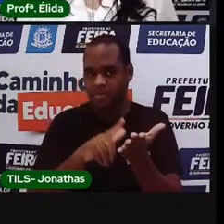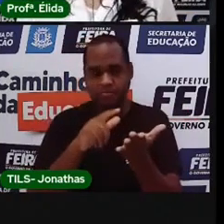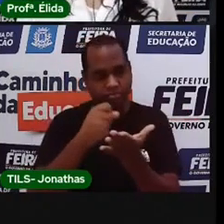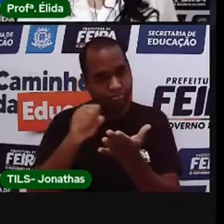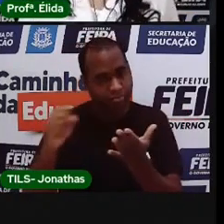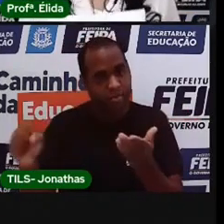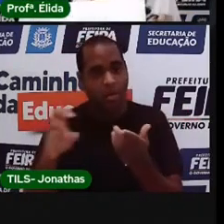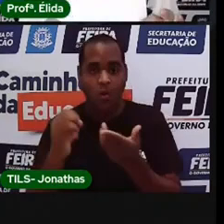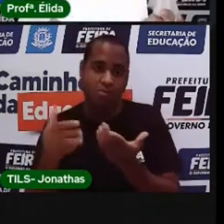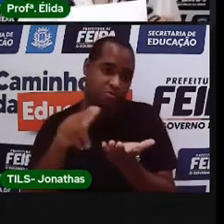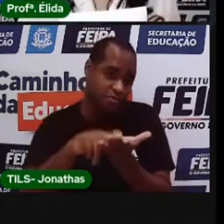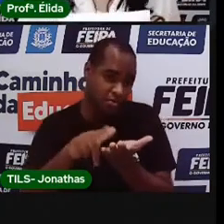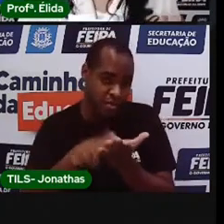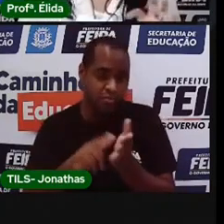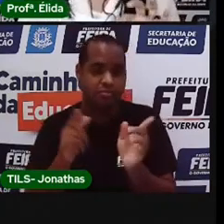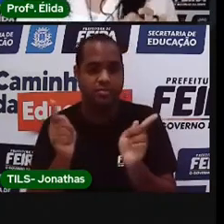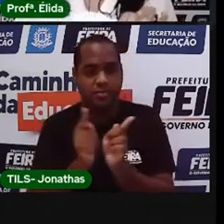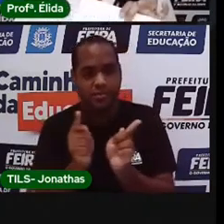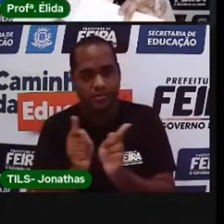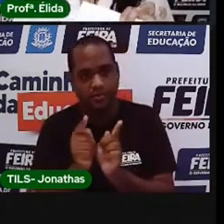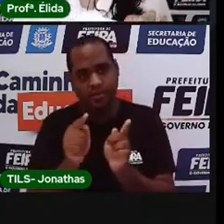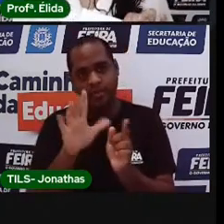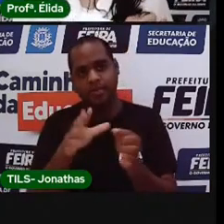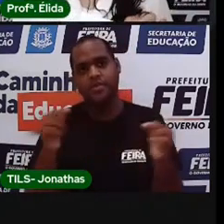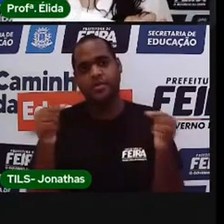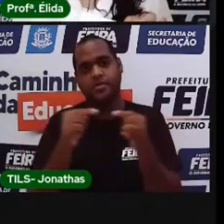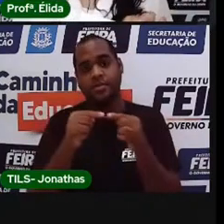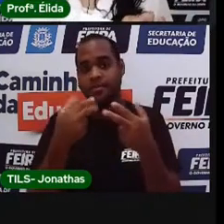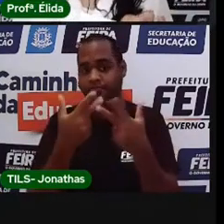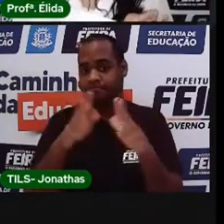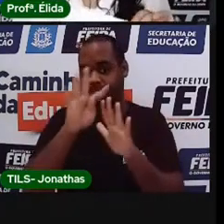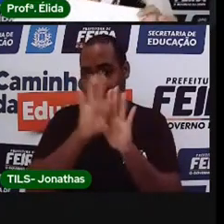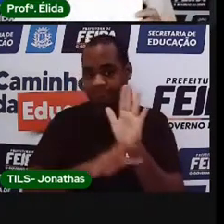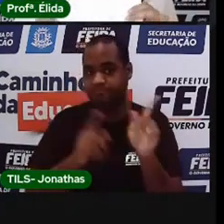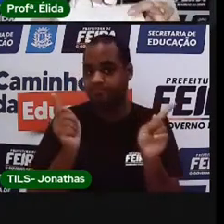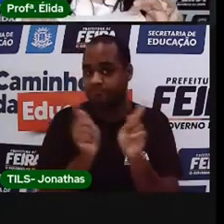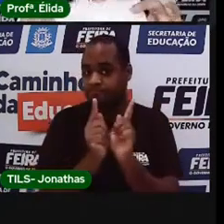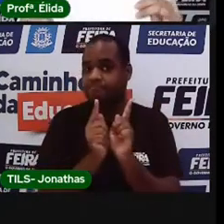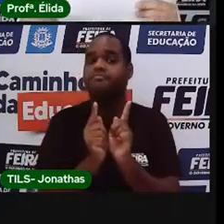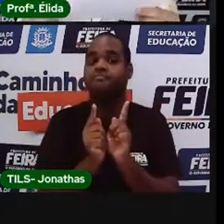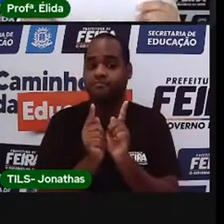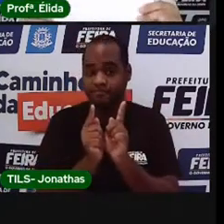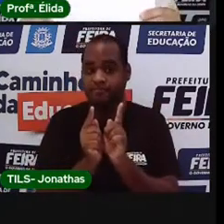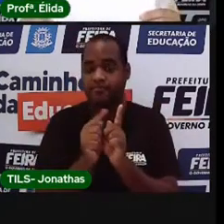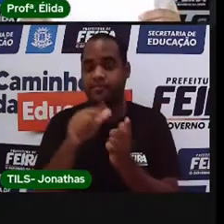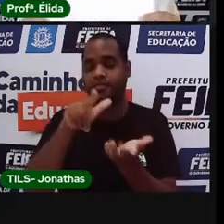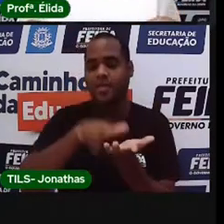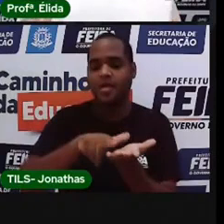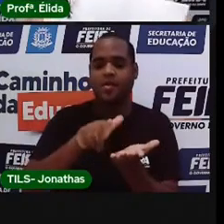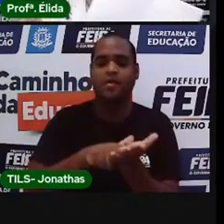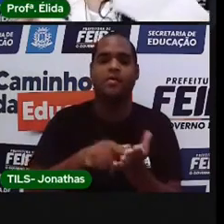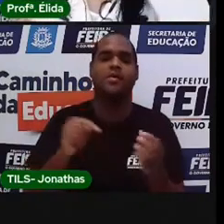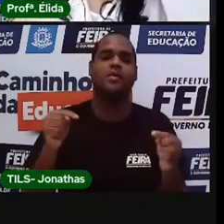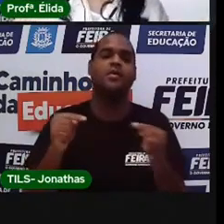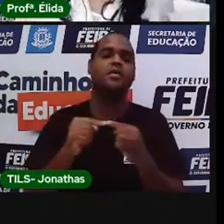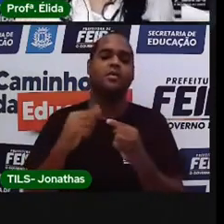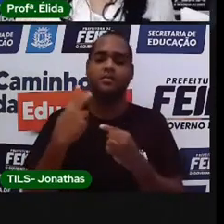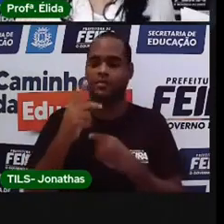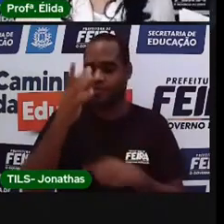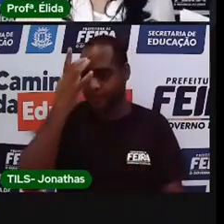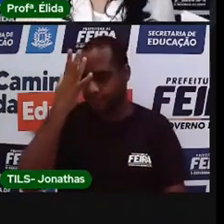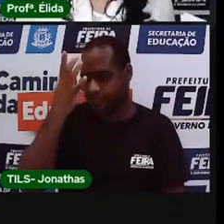um papel pequeno, mas o bilhete tem que ser um texto curto. Aí, um pedaço de papel é